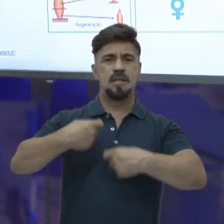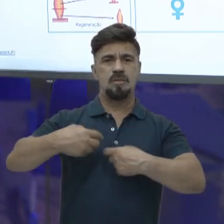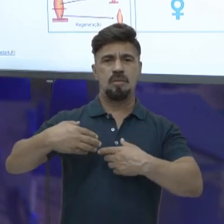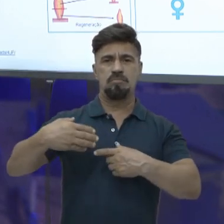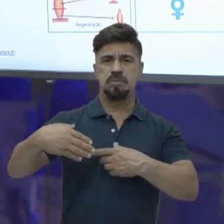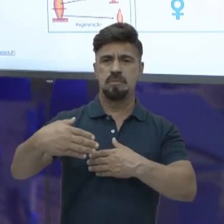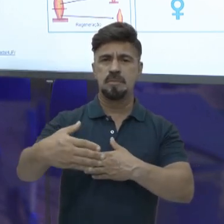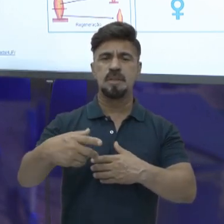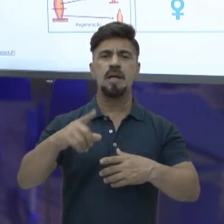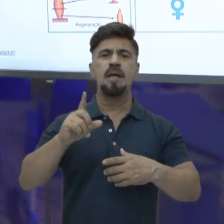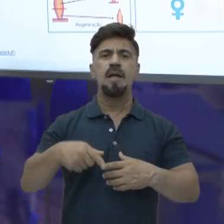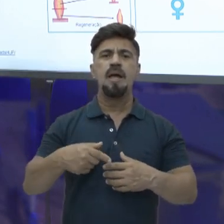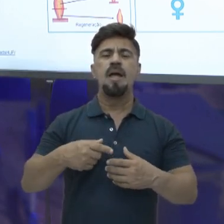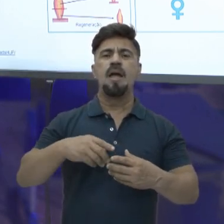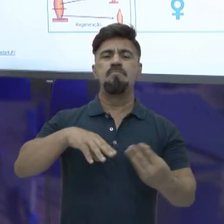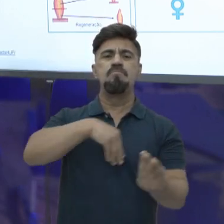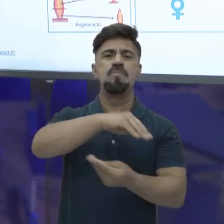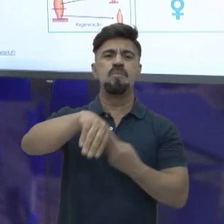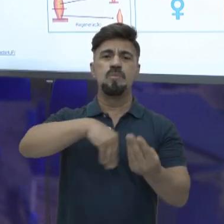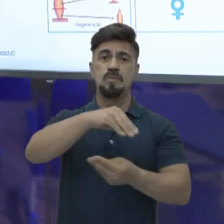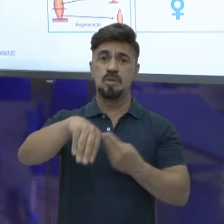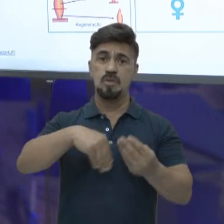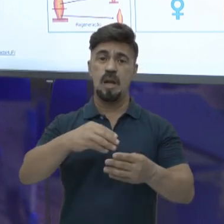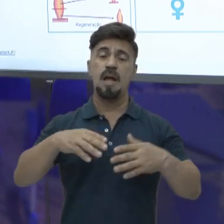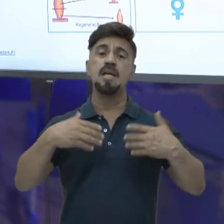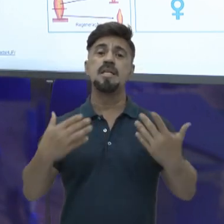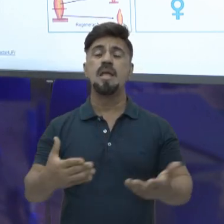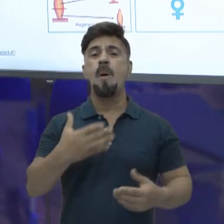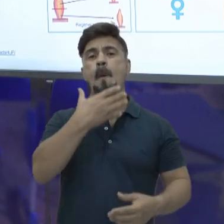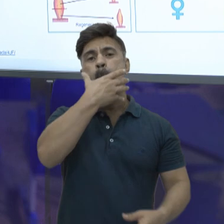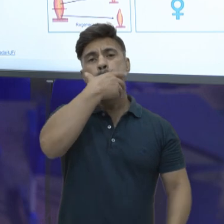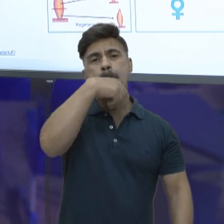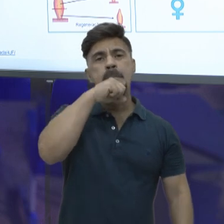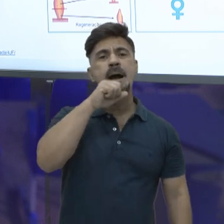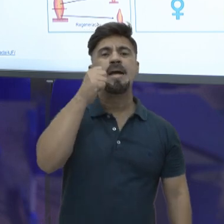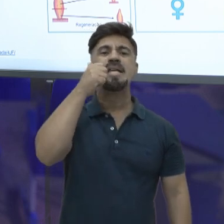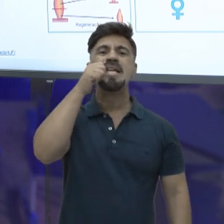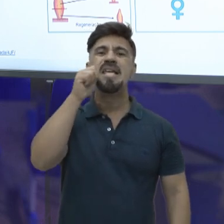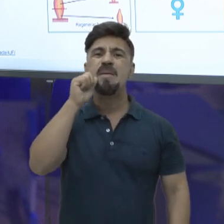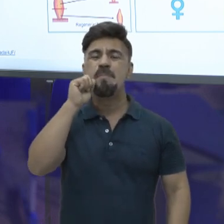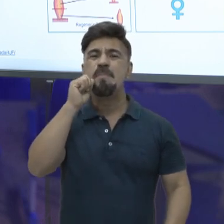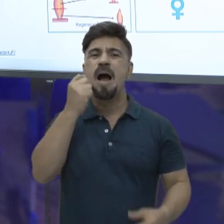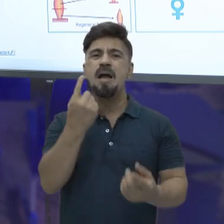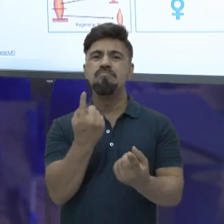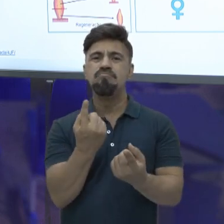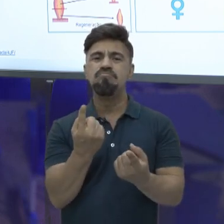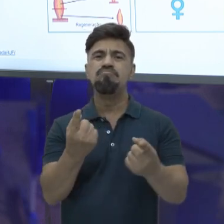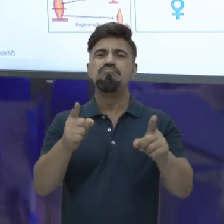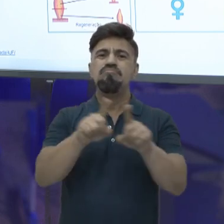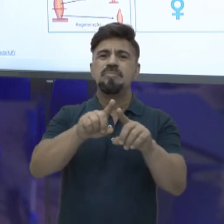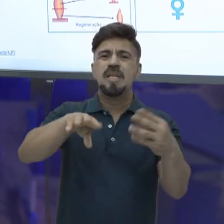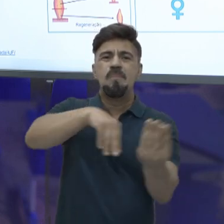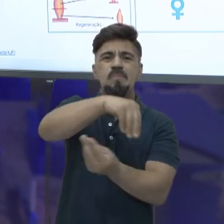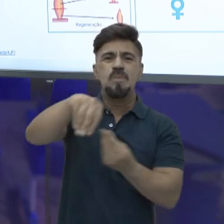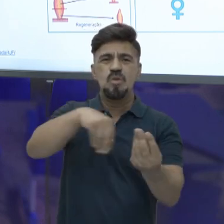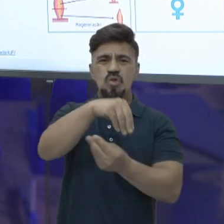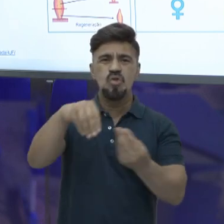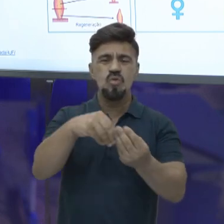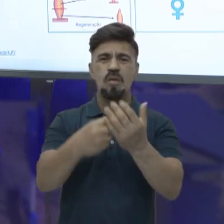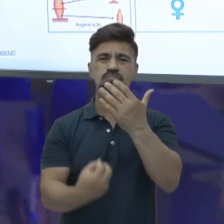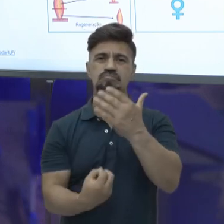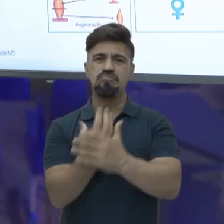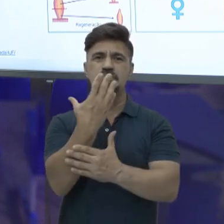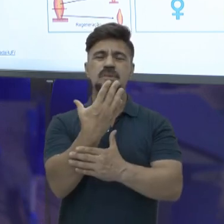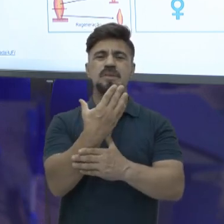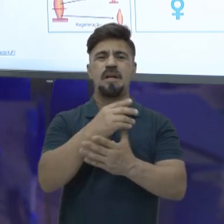características elas são misturadas. Então o pai e a mãe, eles acabam misturando as características gerando uma